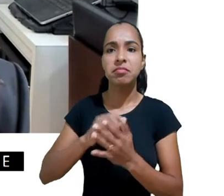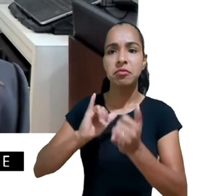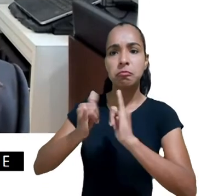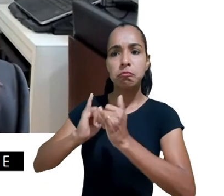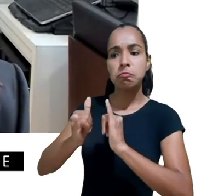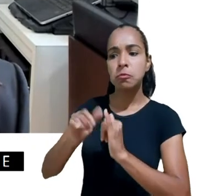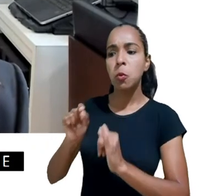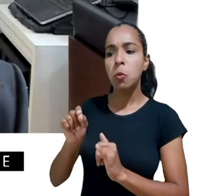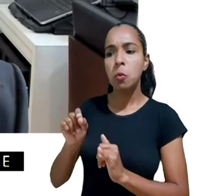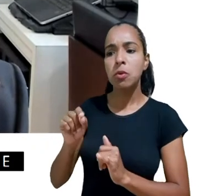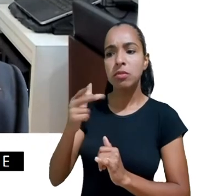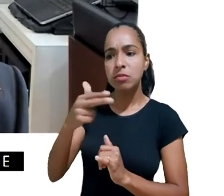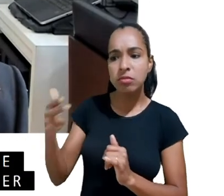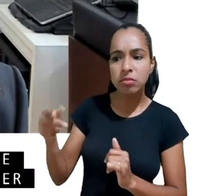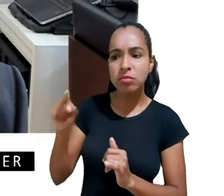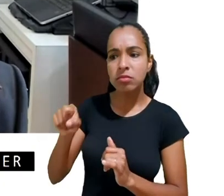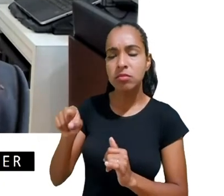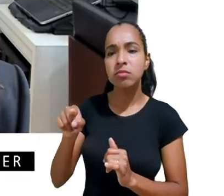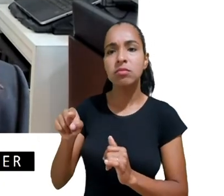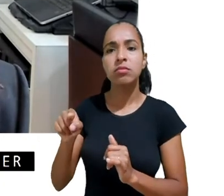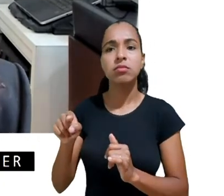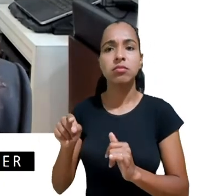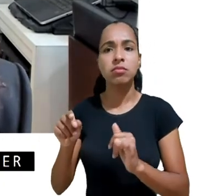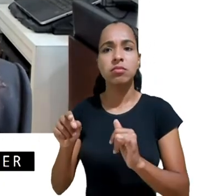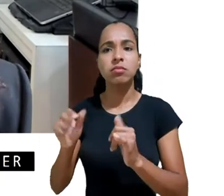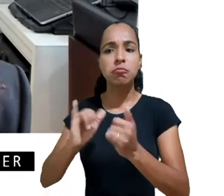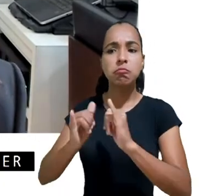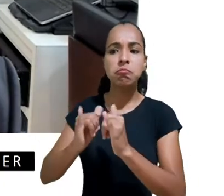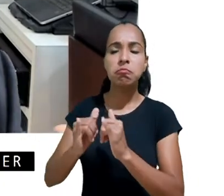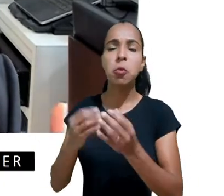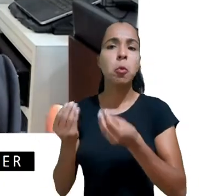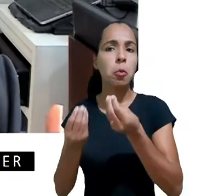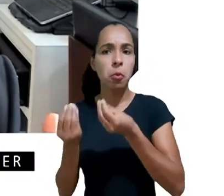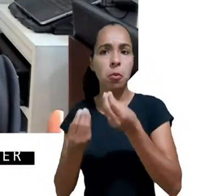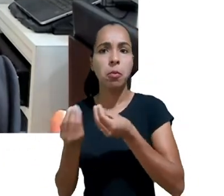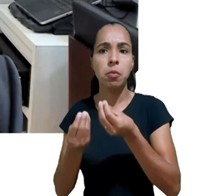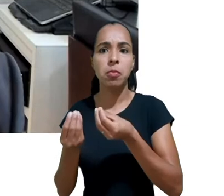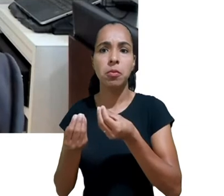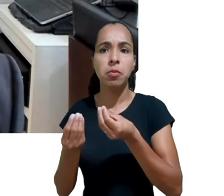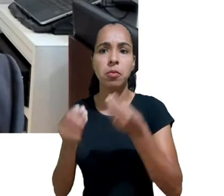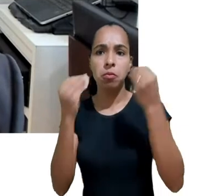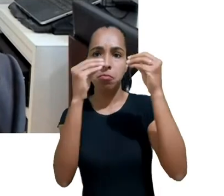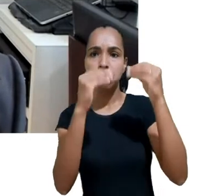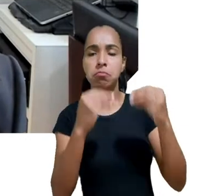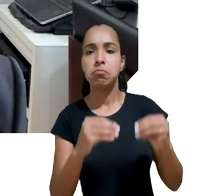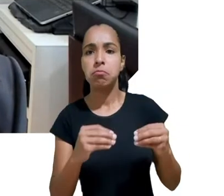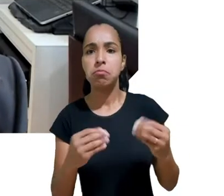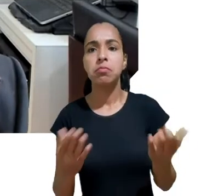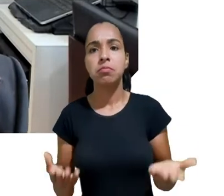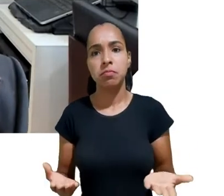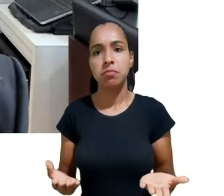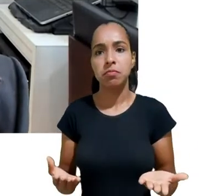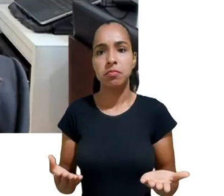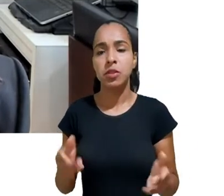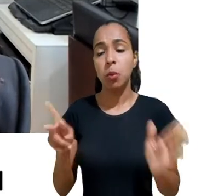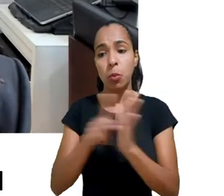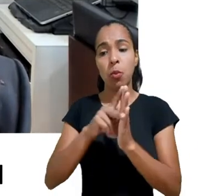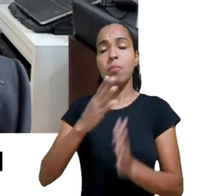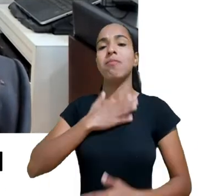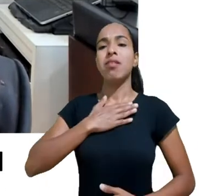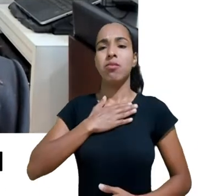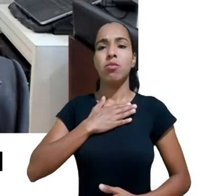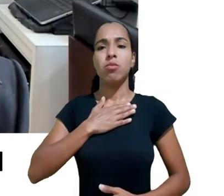ruptura da própria forma como a gente enxerga os dados como algo que pertence a mim e na verdade o dado